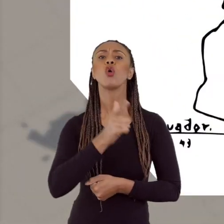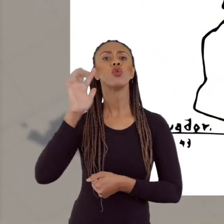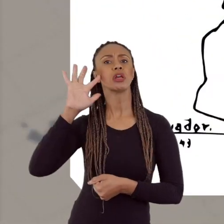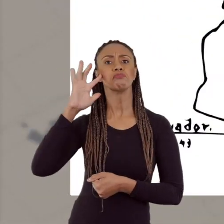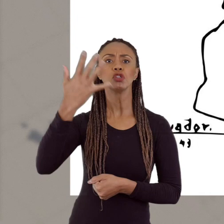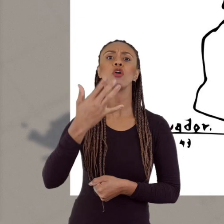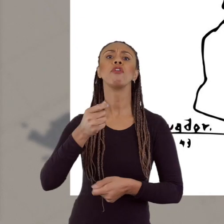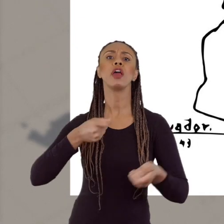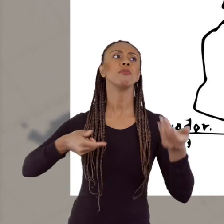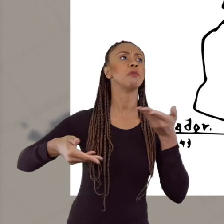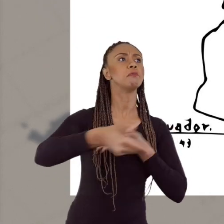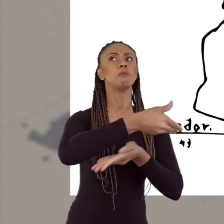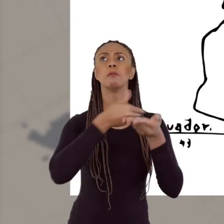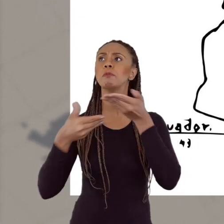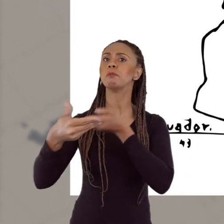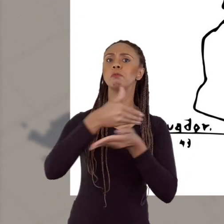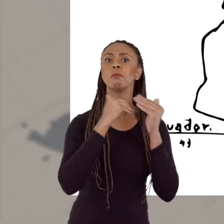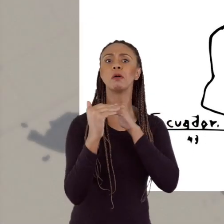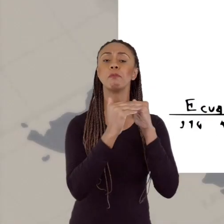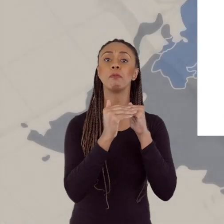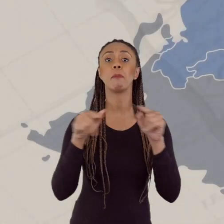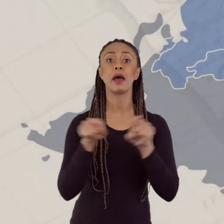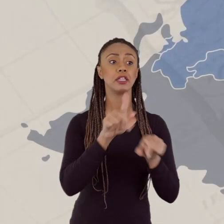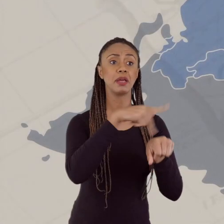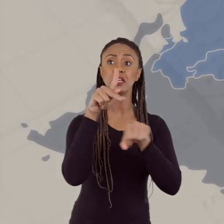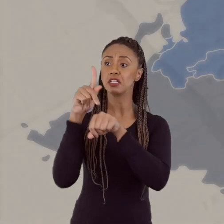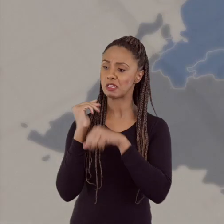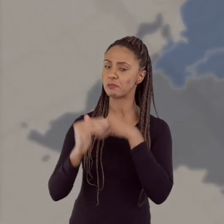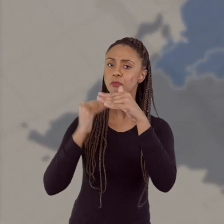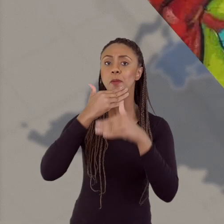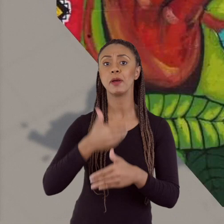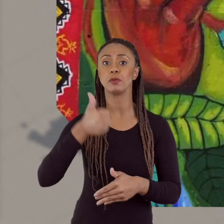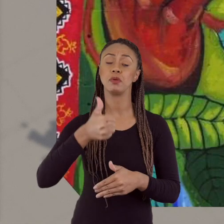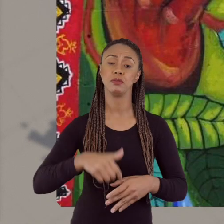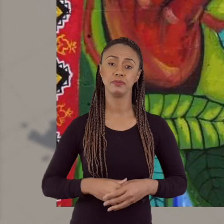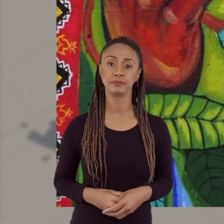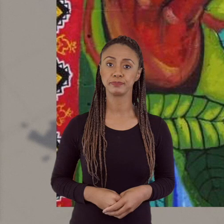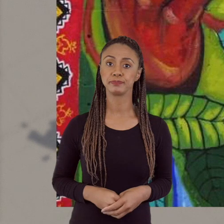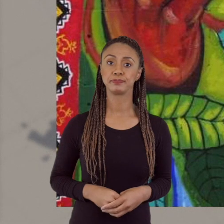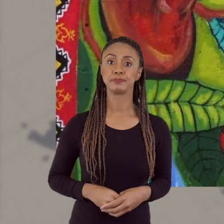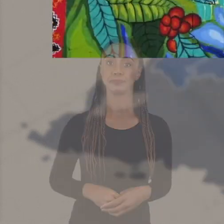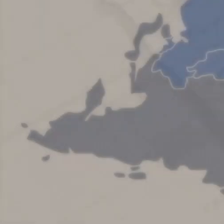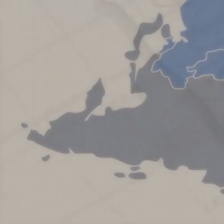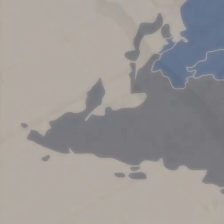resposta na globalização, na internacionalização e no desenvolvimento desses países e da nossa instituição.